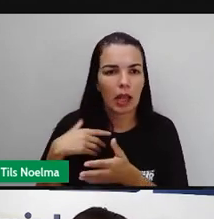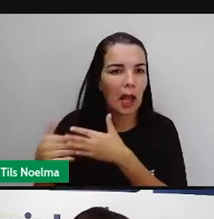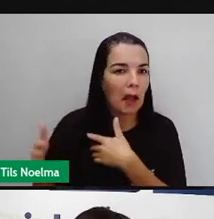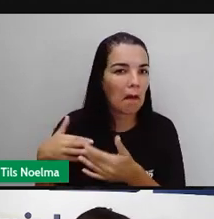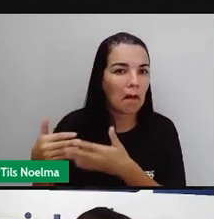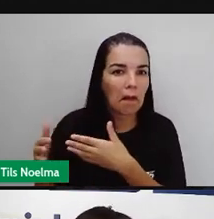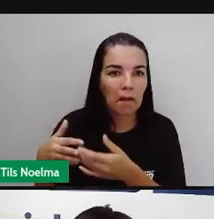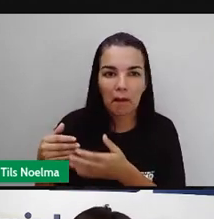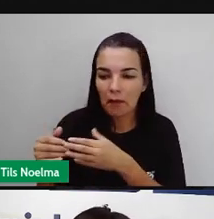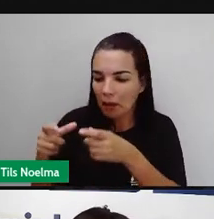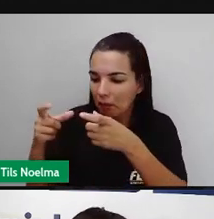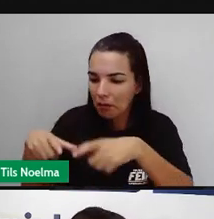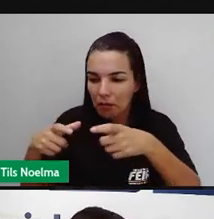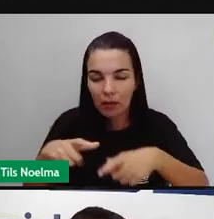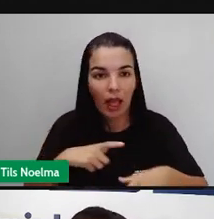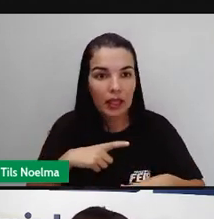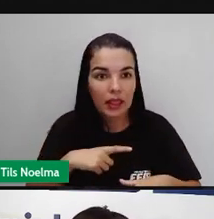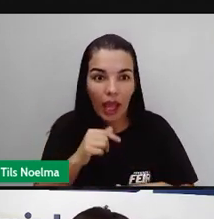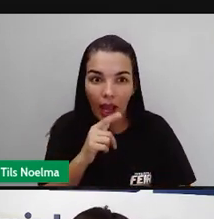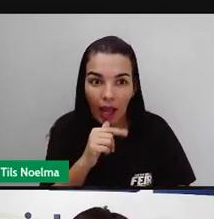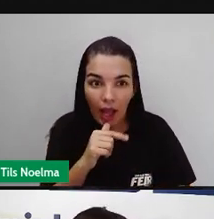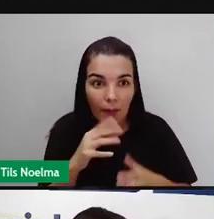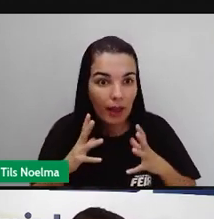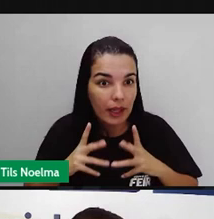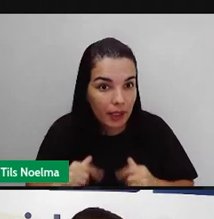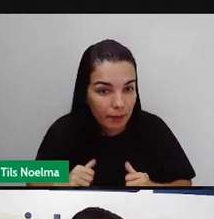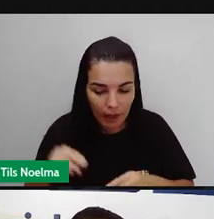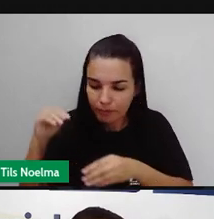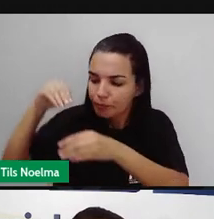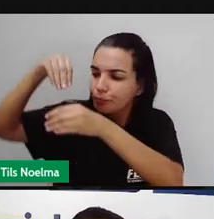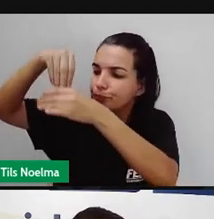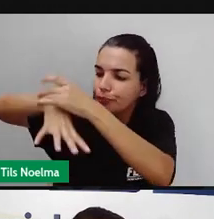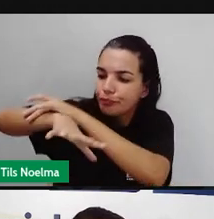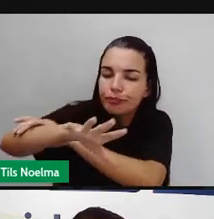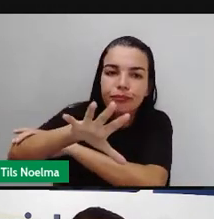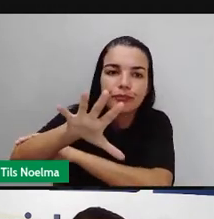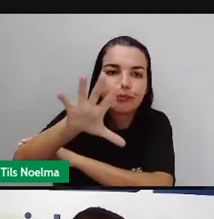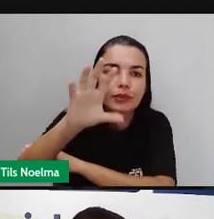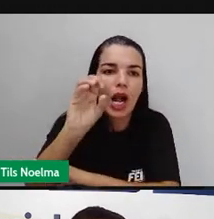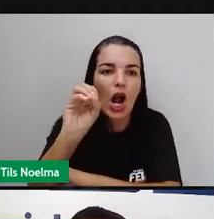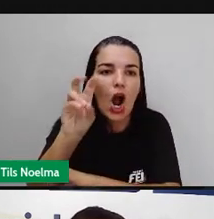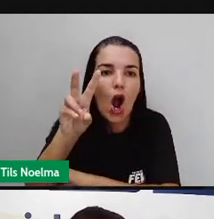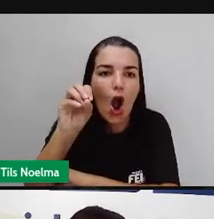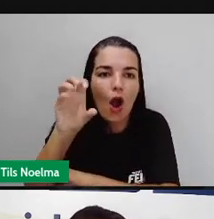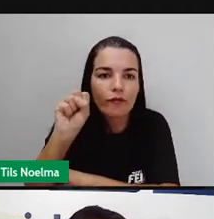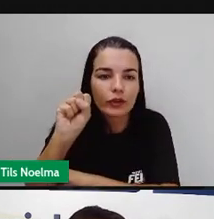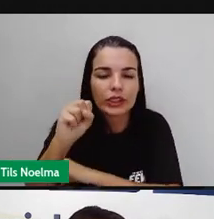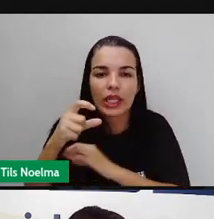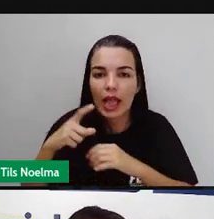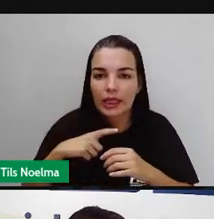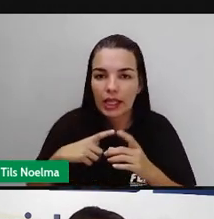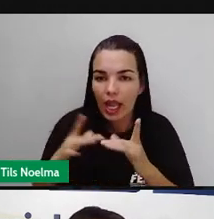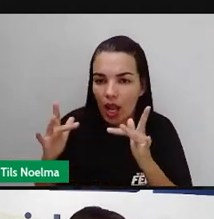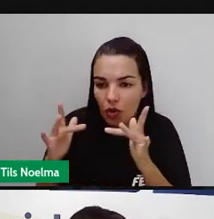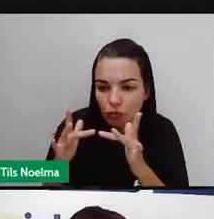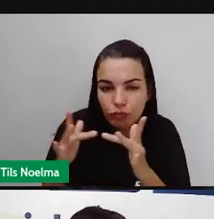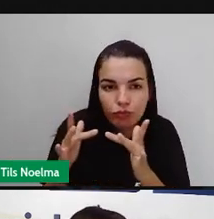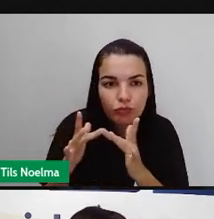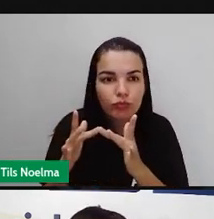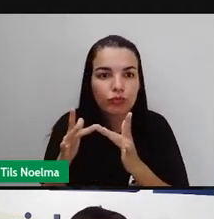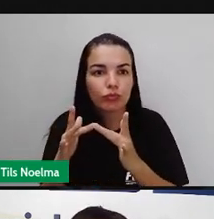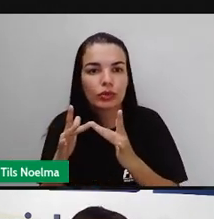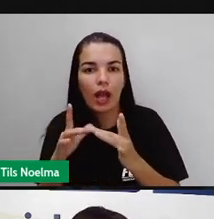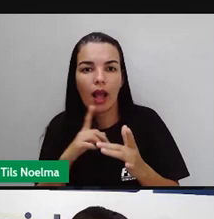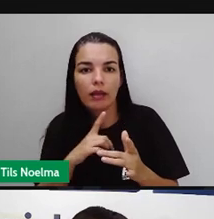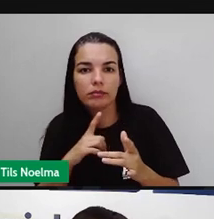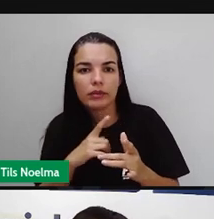que contenha água limpa. Certo? Tem que ser água limpa. E aí esses ovos, quando os ovos se encontram em meio